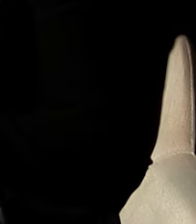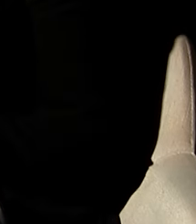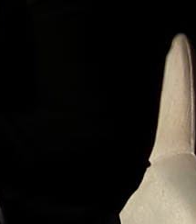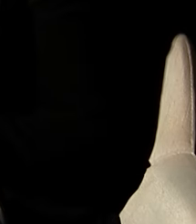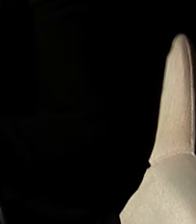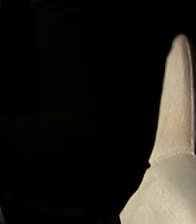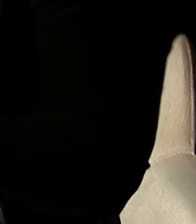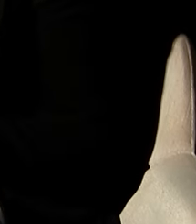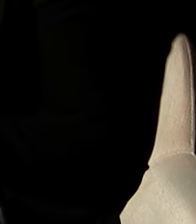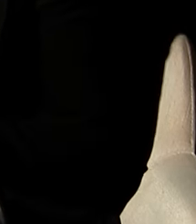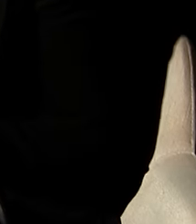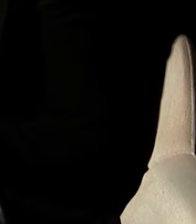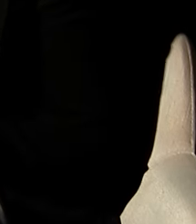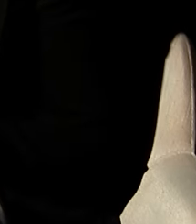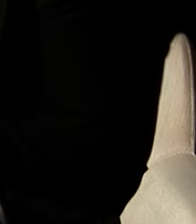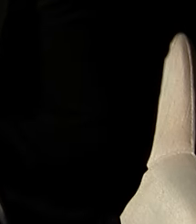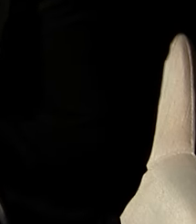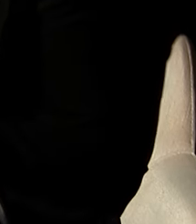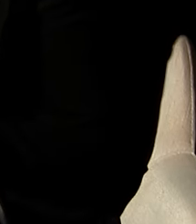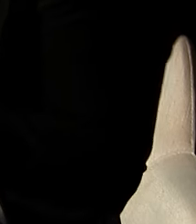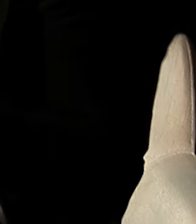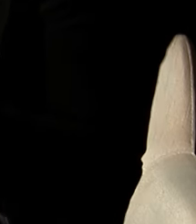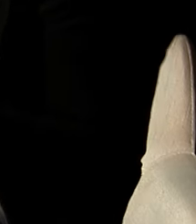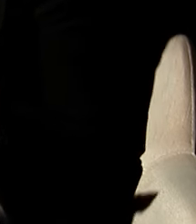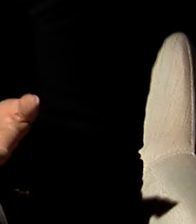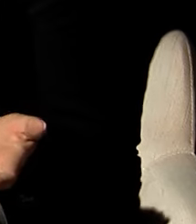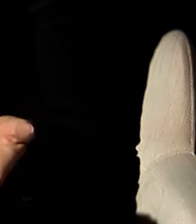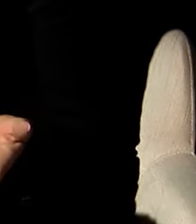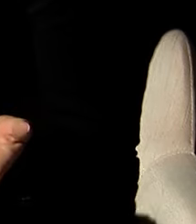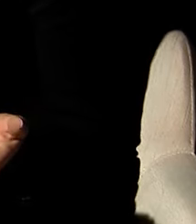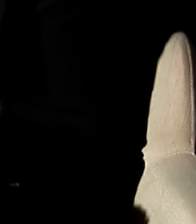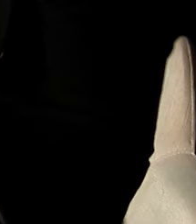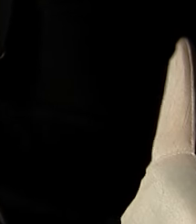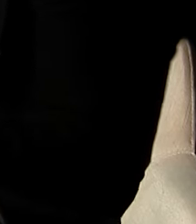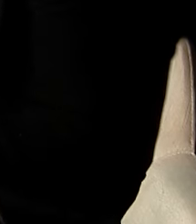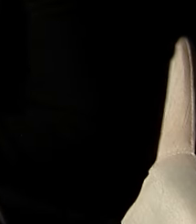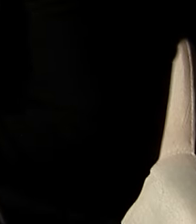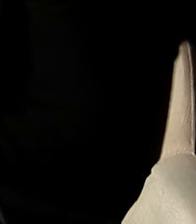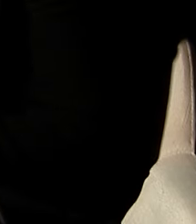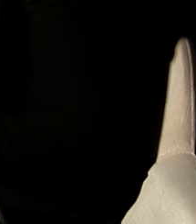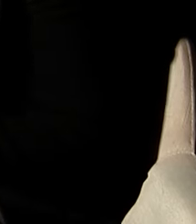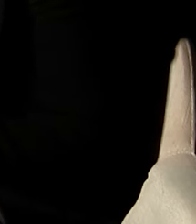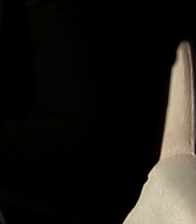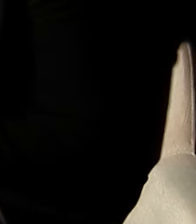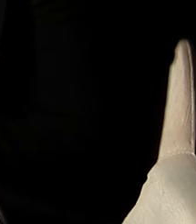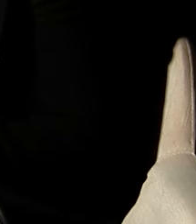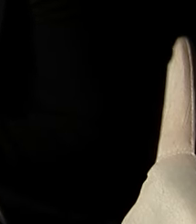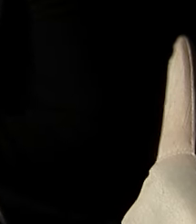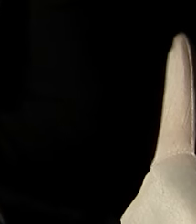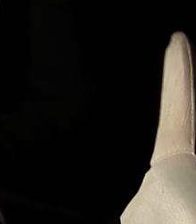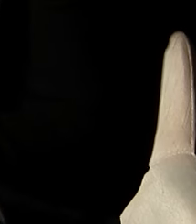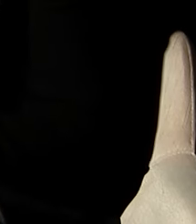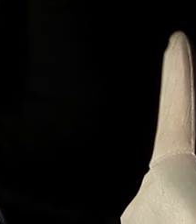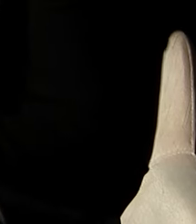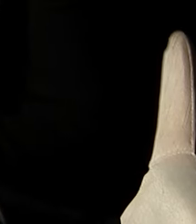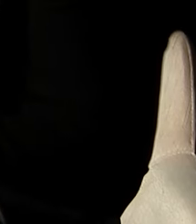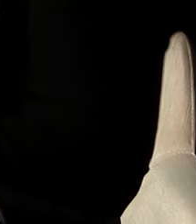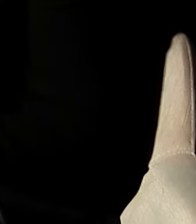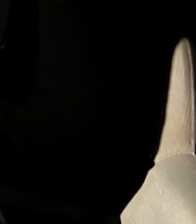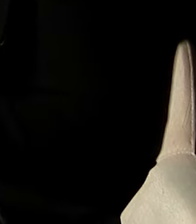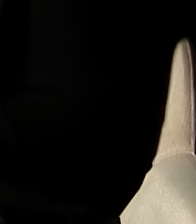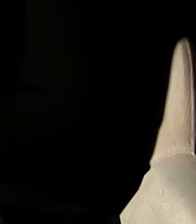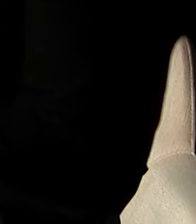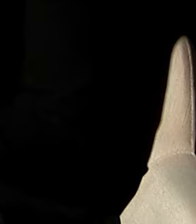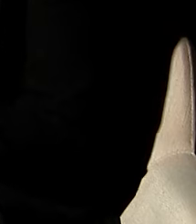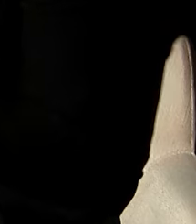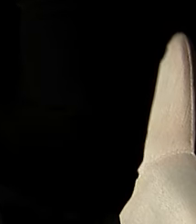que não consegue pagar todas as dívidas Pode ser a conta de luz, água, internet, boletos, parcelamentos